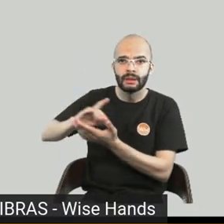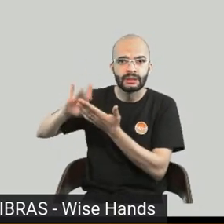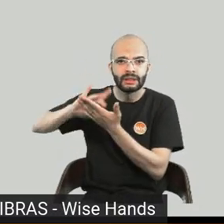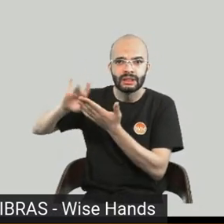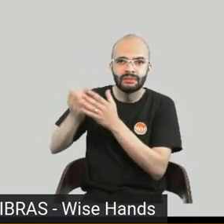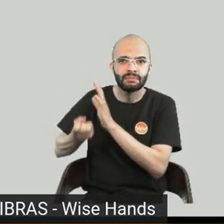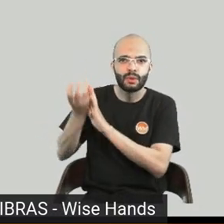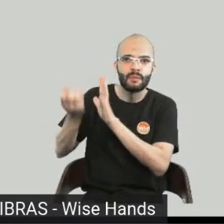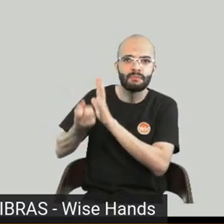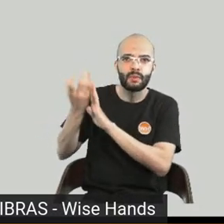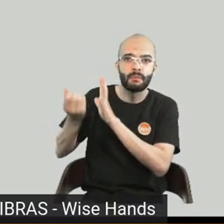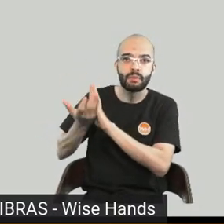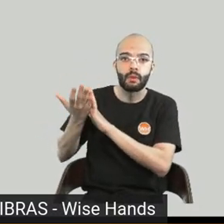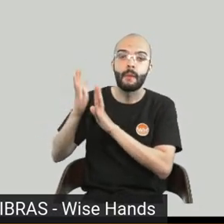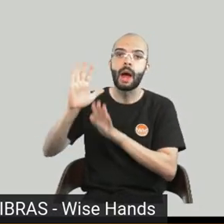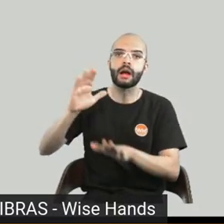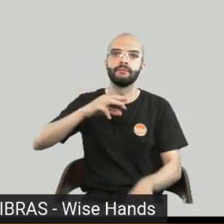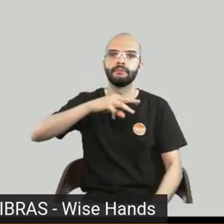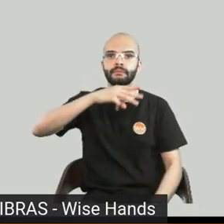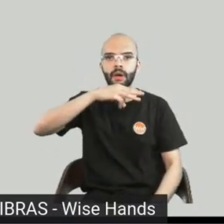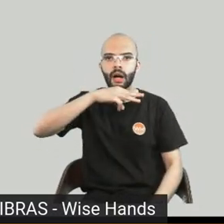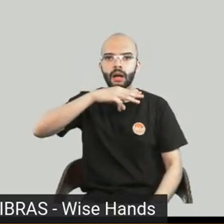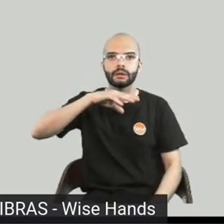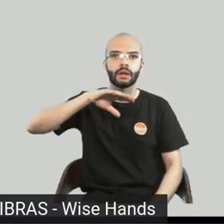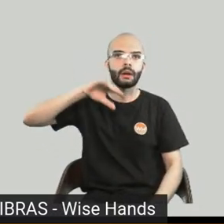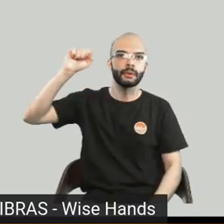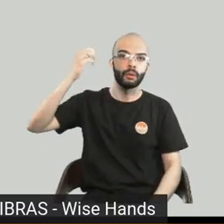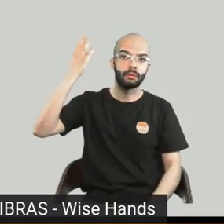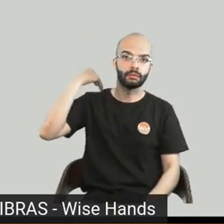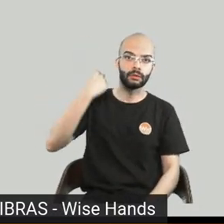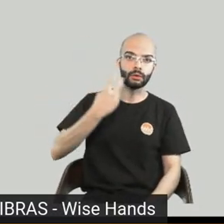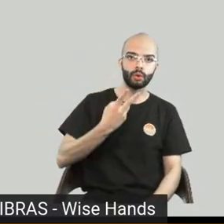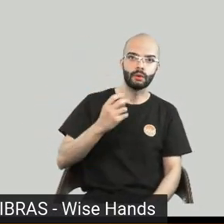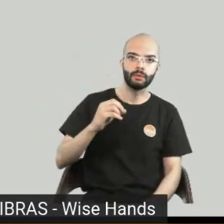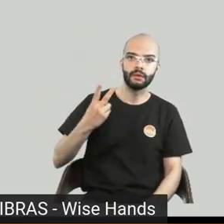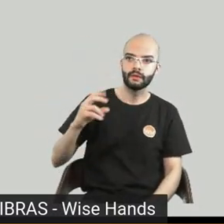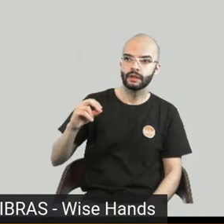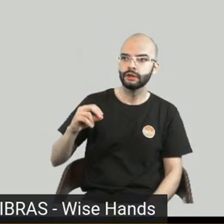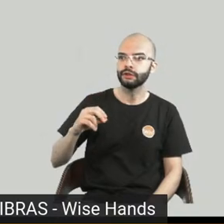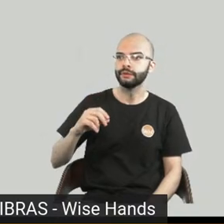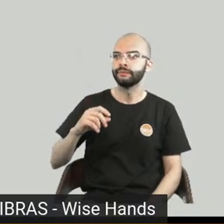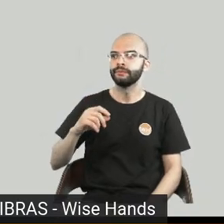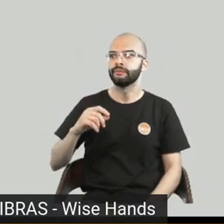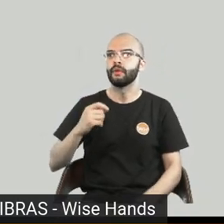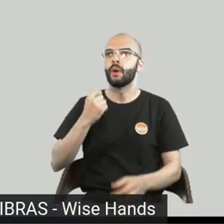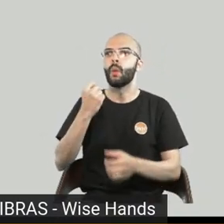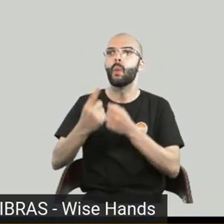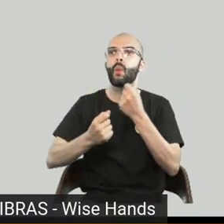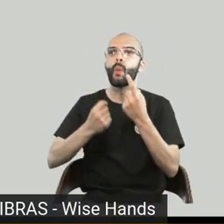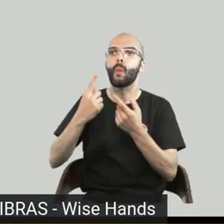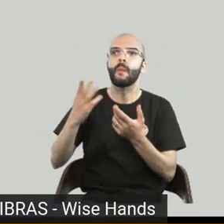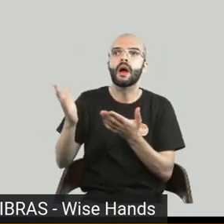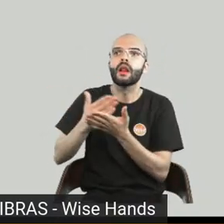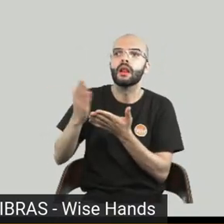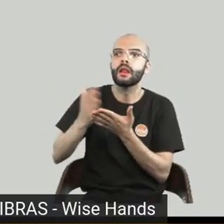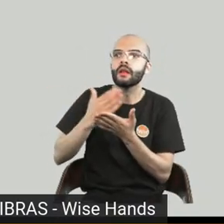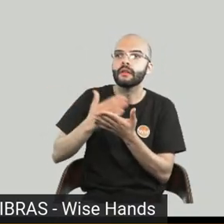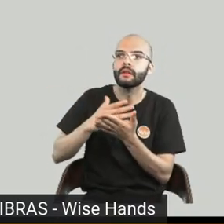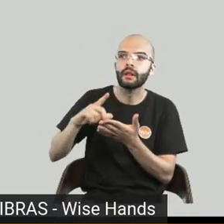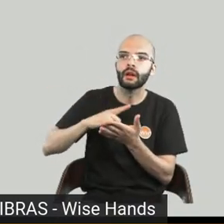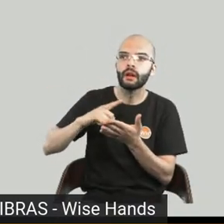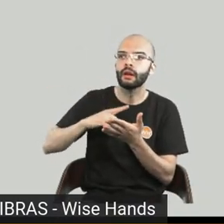abril do ano passado, livrarias que, como a Mariana até comentou, já estavam em crise, livrarias físicas foram obrigadas a fechar.